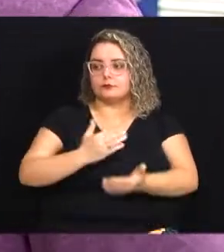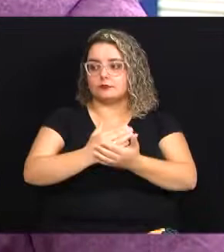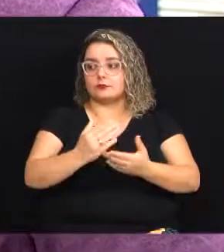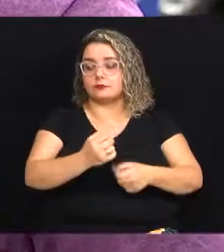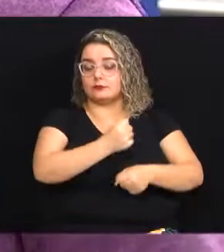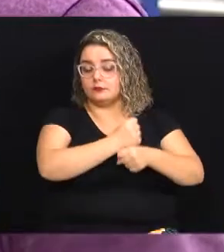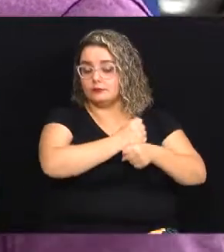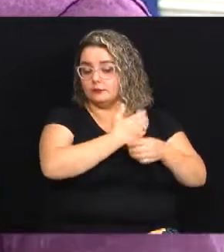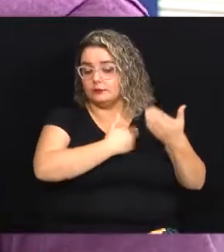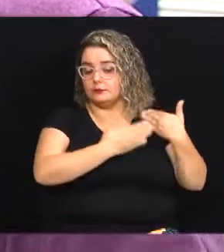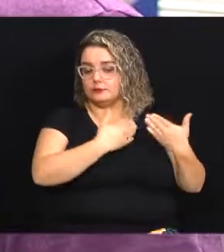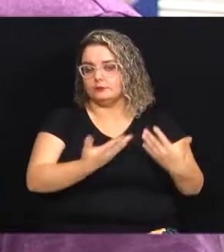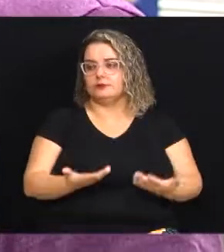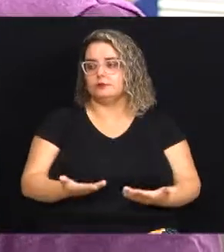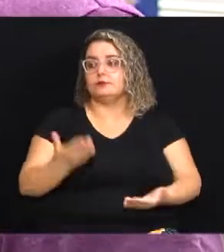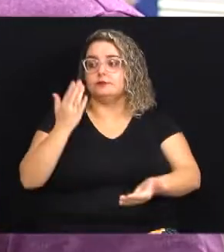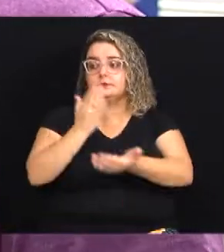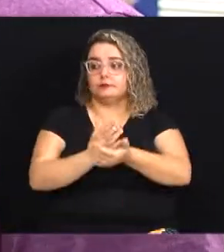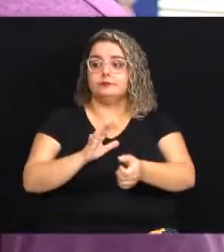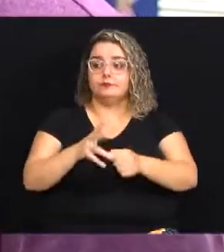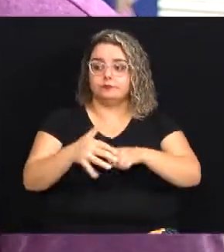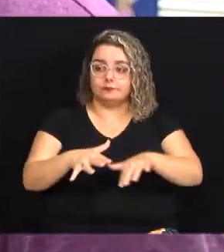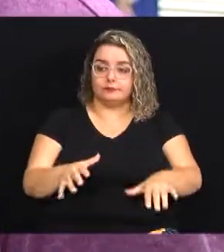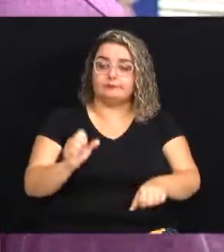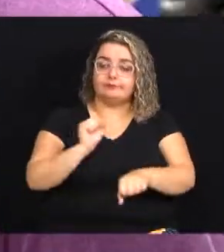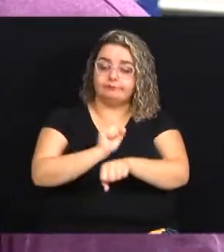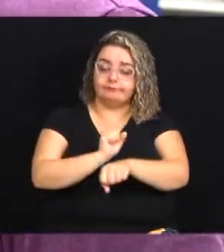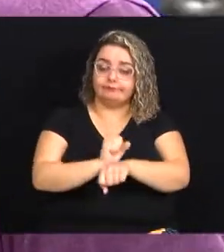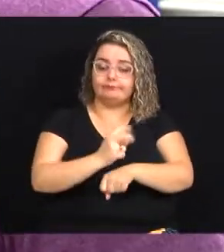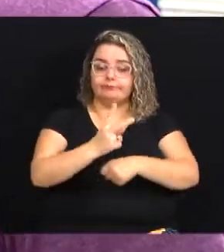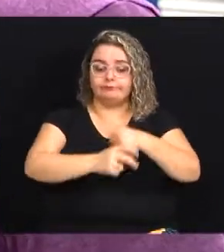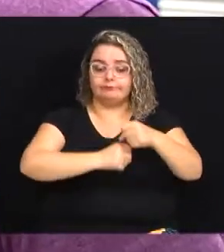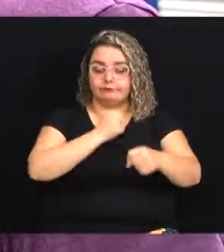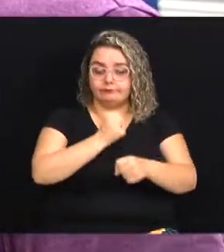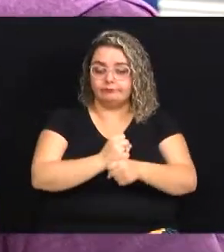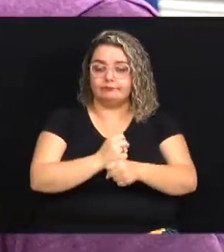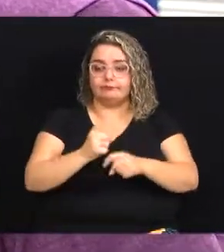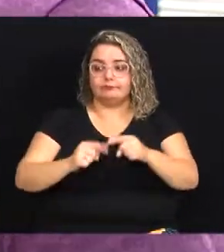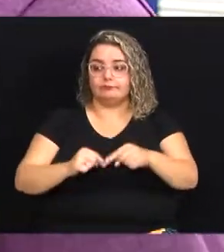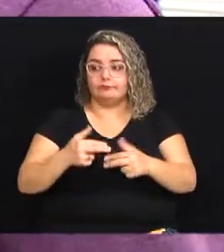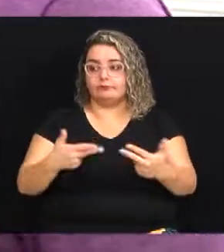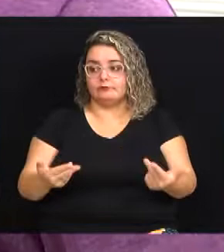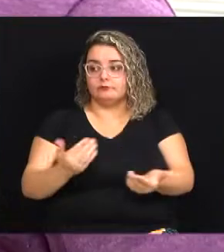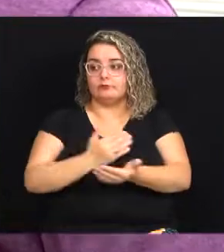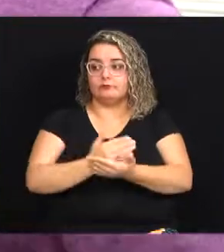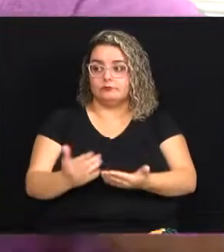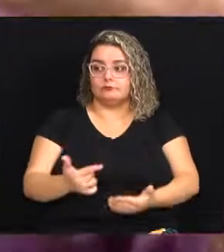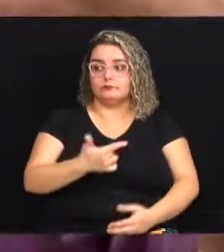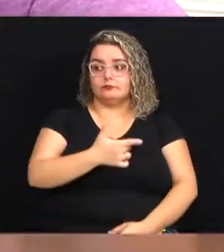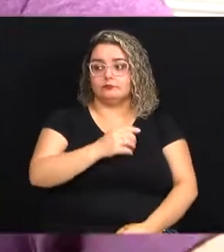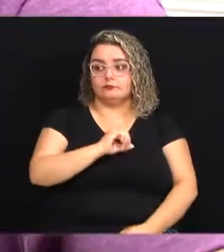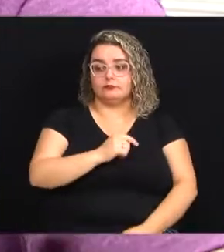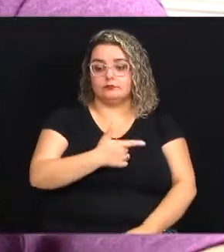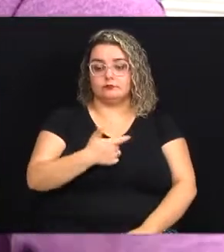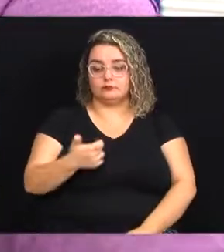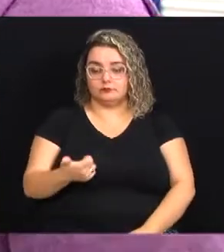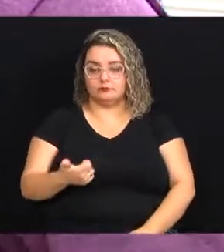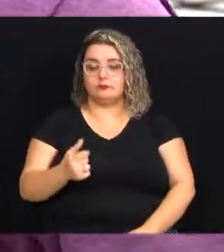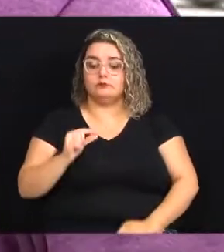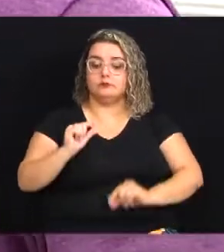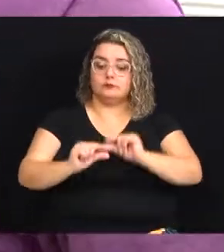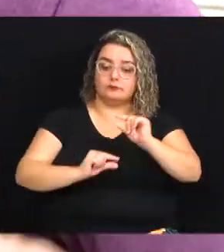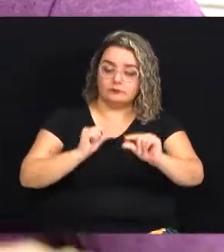começaram há muitos anos como a gente parou na pandemia ficamos muito tempo dois anos parados com o produto a gente começou em 2021